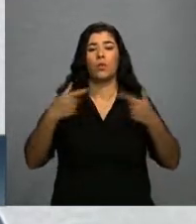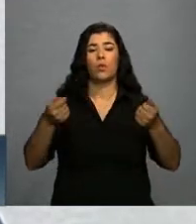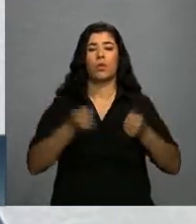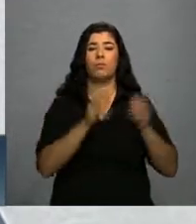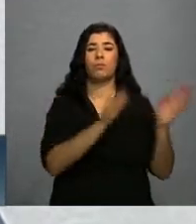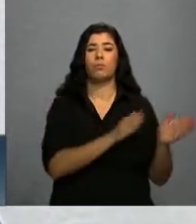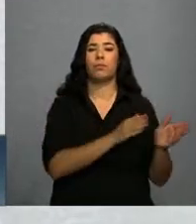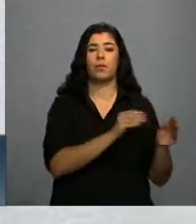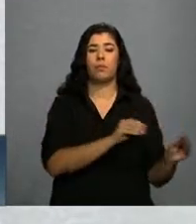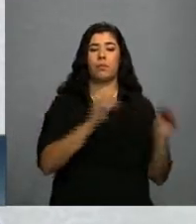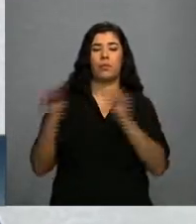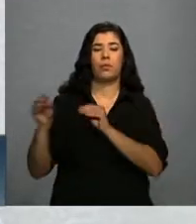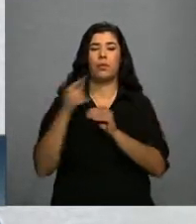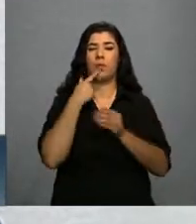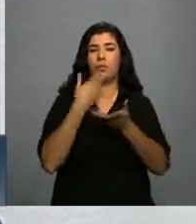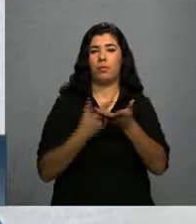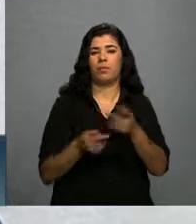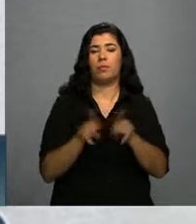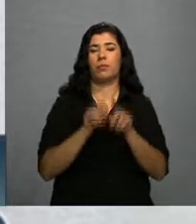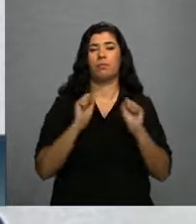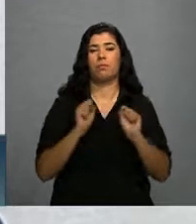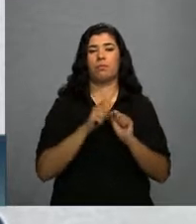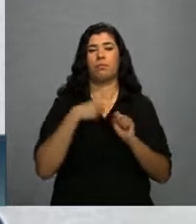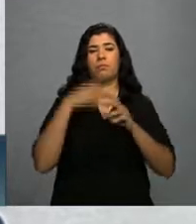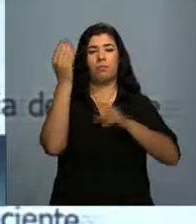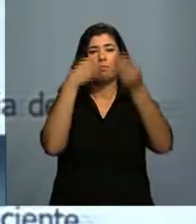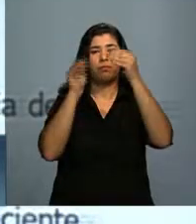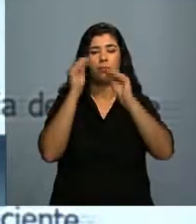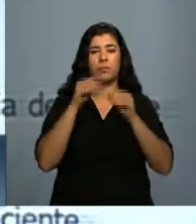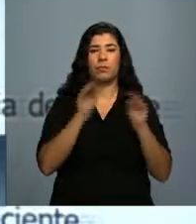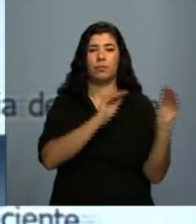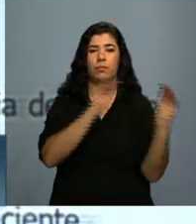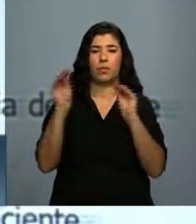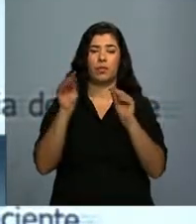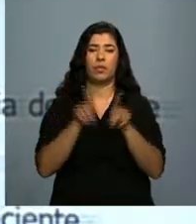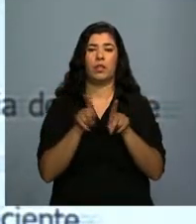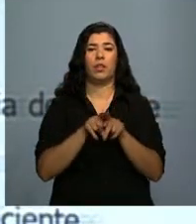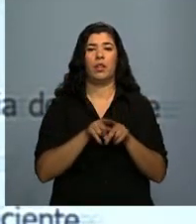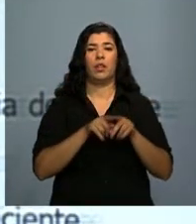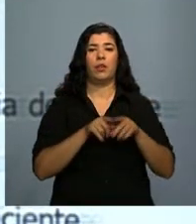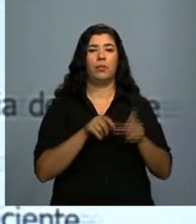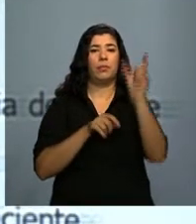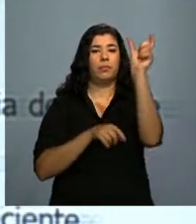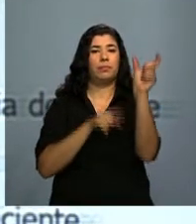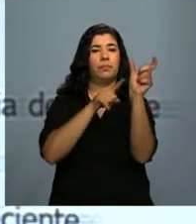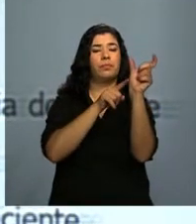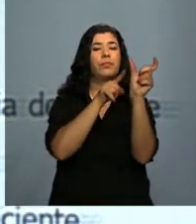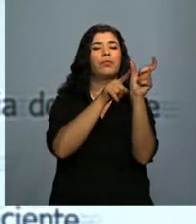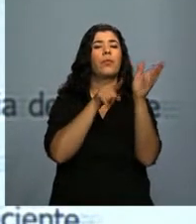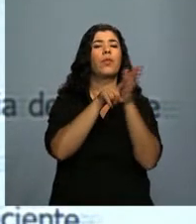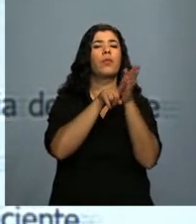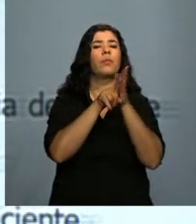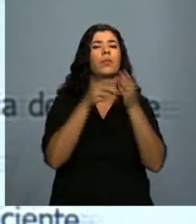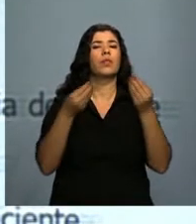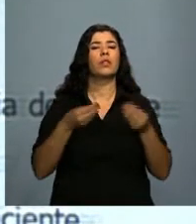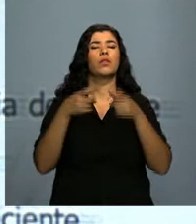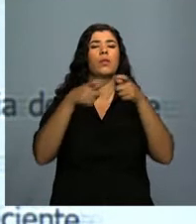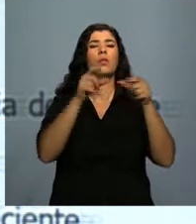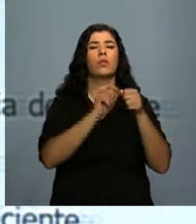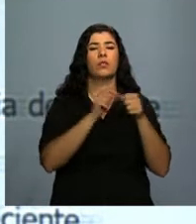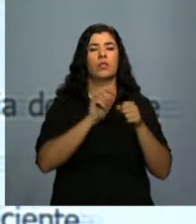para a gente fazer essa exportação. Um campo de consultas, para você consultar pacientes dentro do sistema,